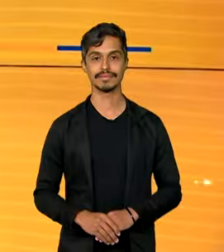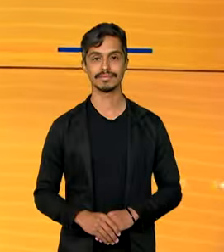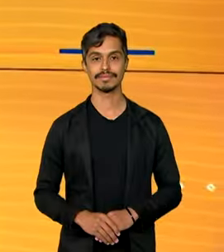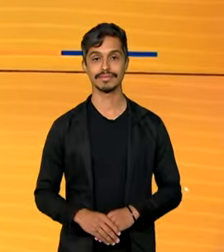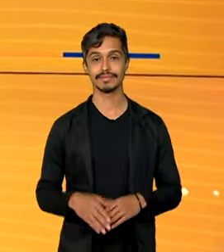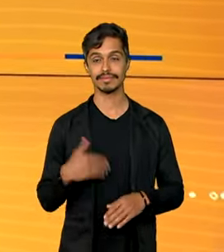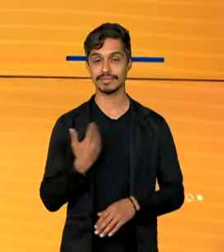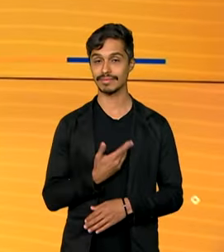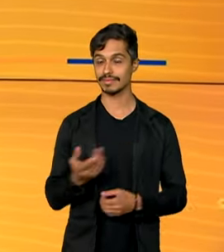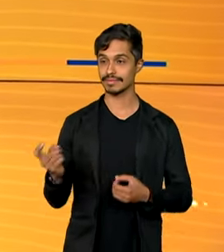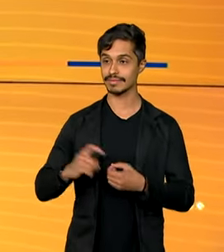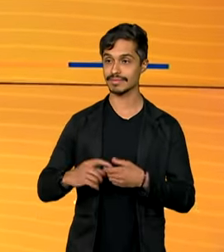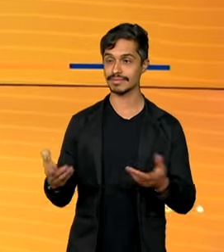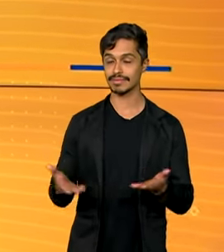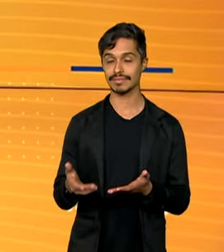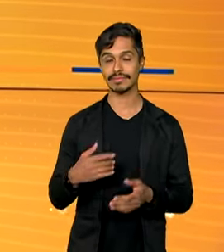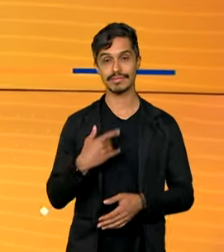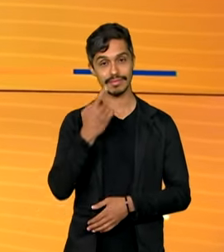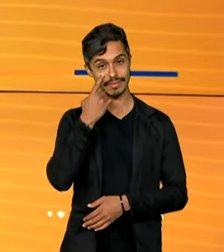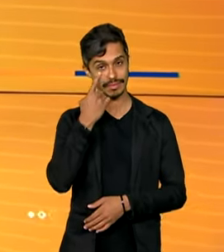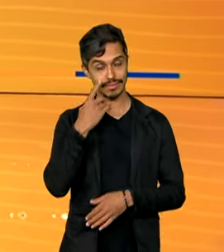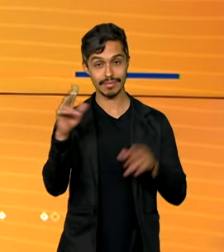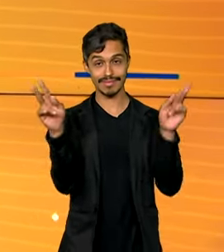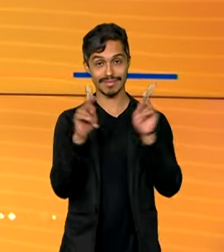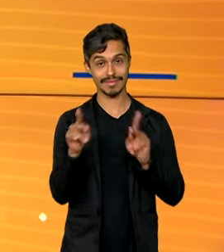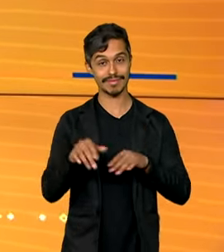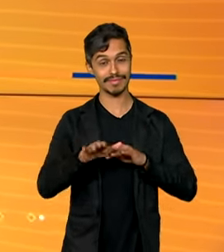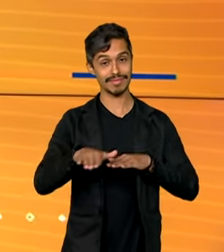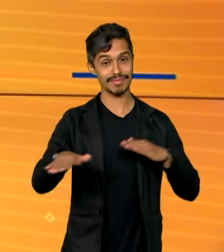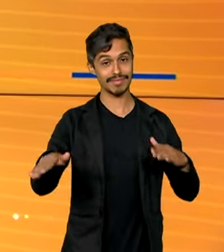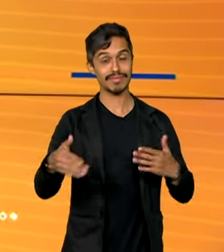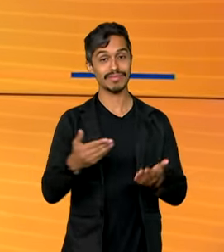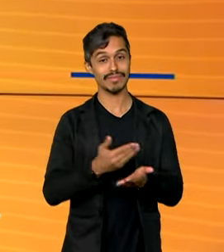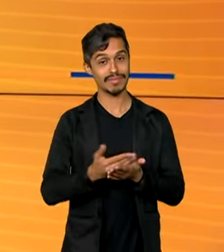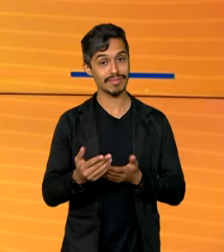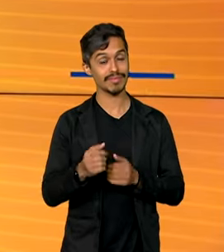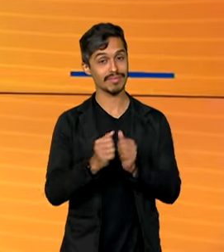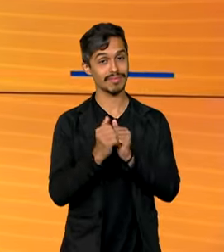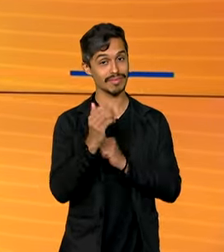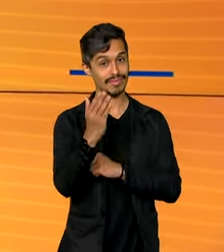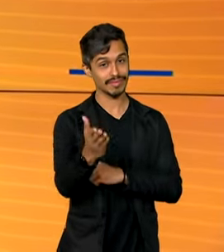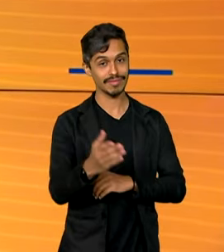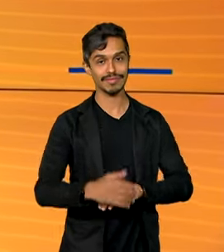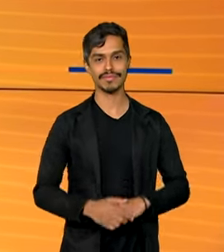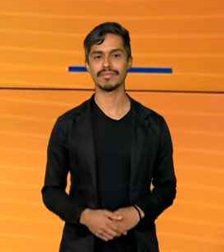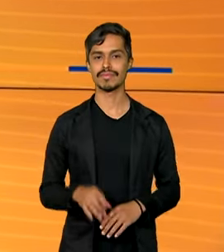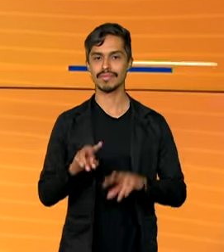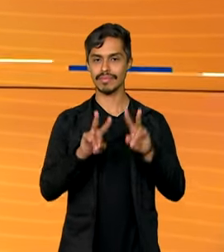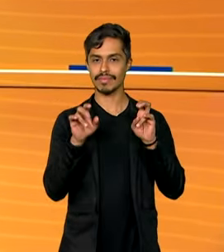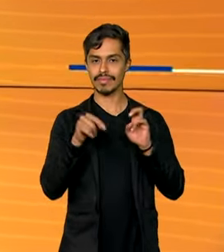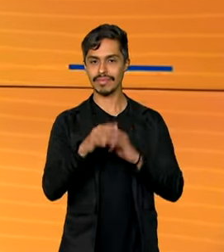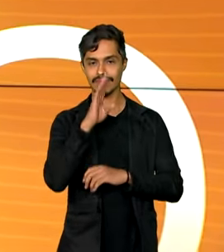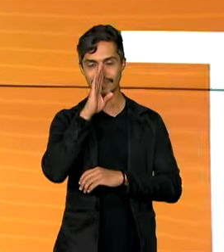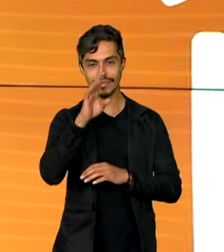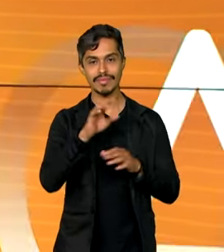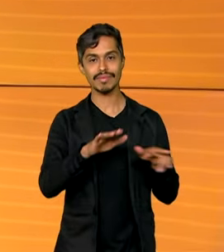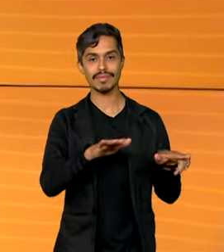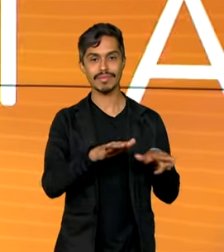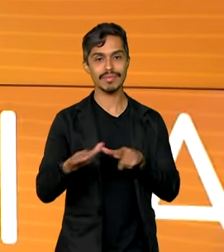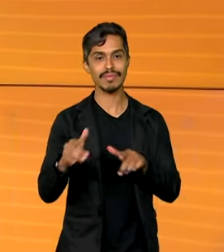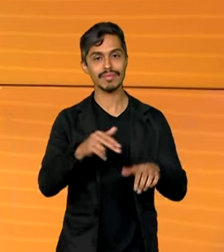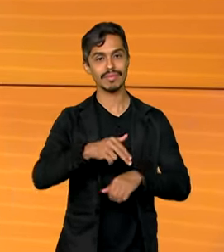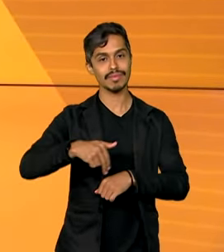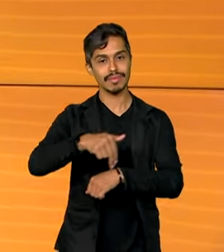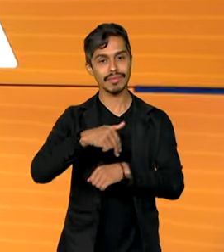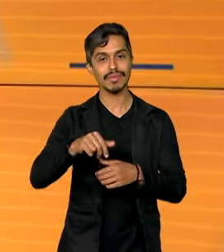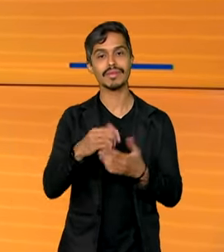Estamos de volta e olha, a paz no trânsito começa por você. Esse é o tema da Semana Nacional de Trânsito